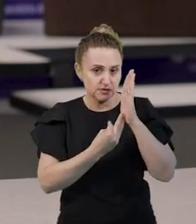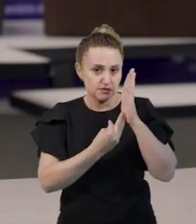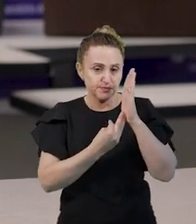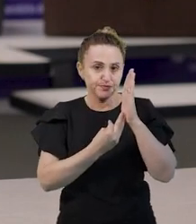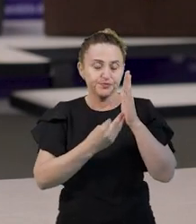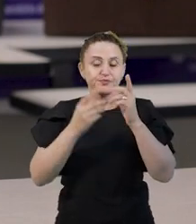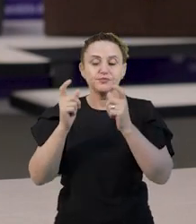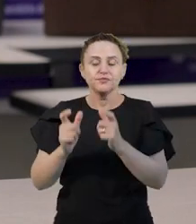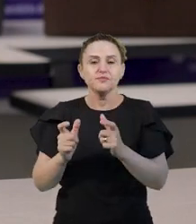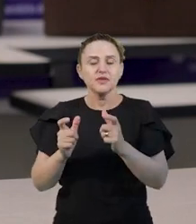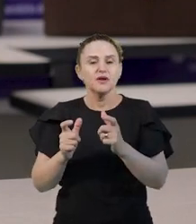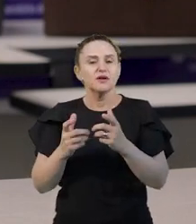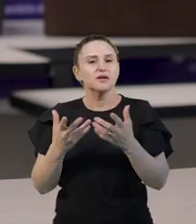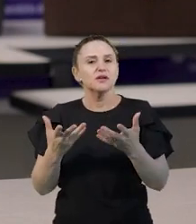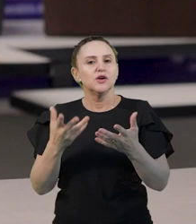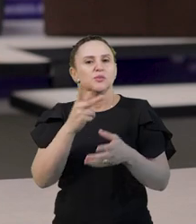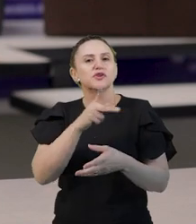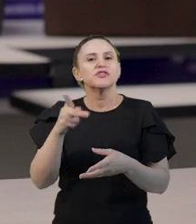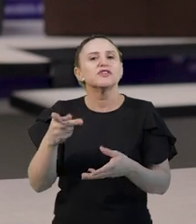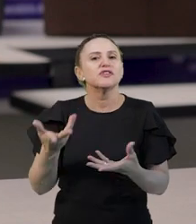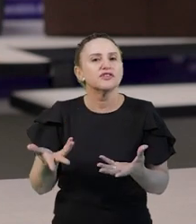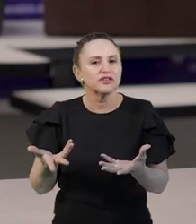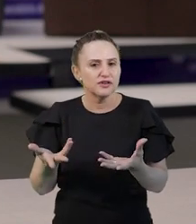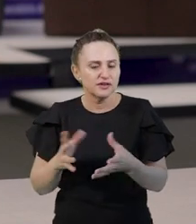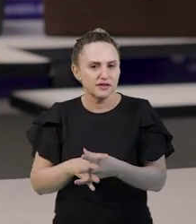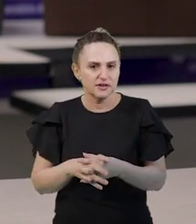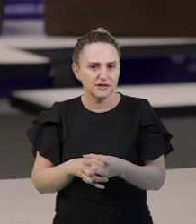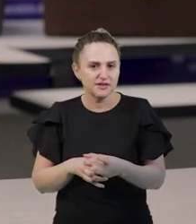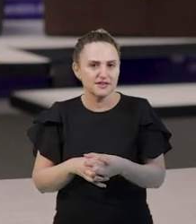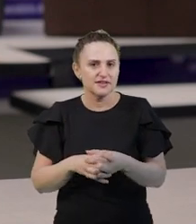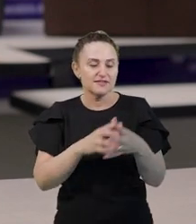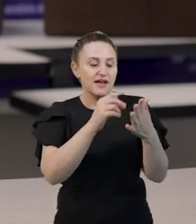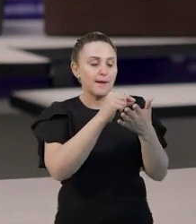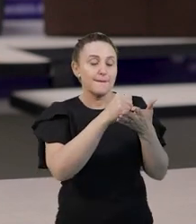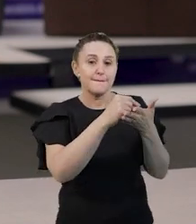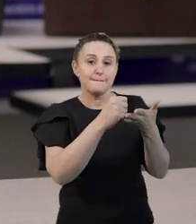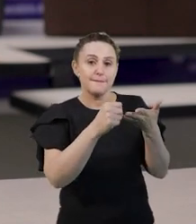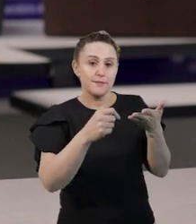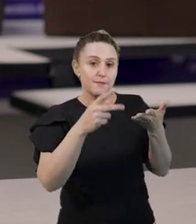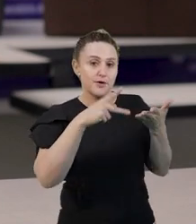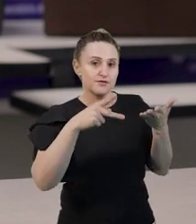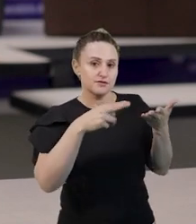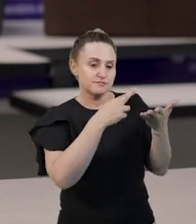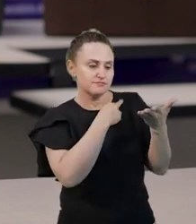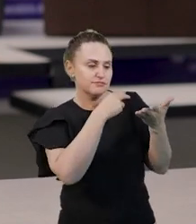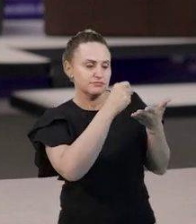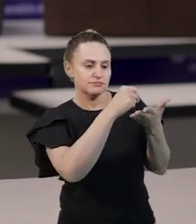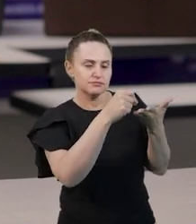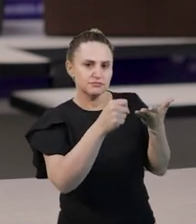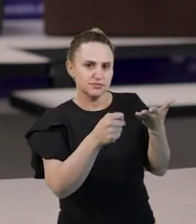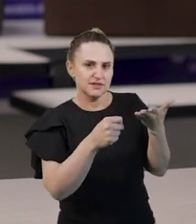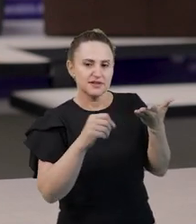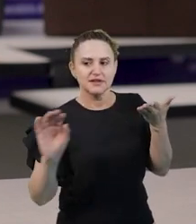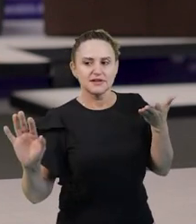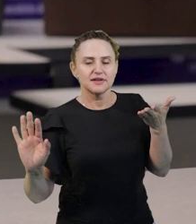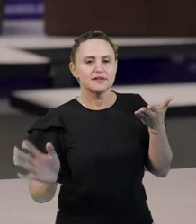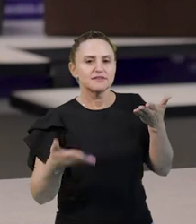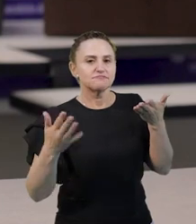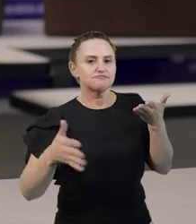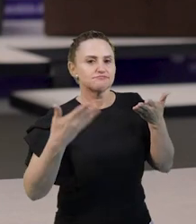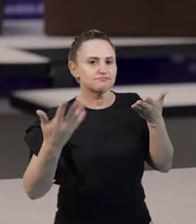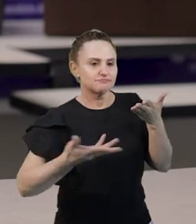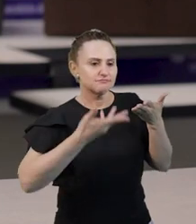onde o professor ou a professora será o escriba, incentivando as crianças a participarem, a